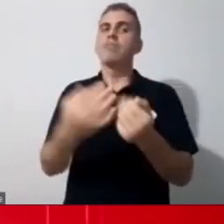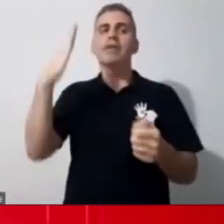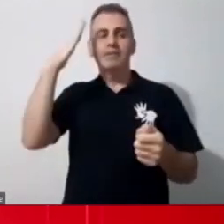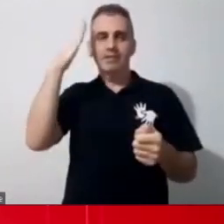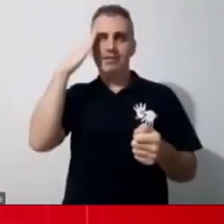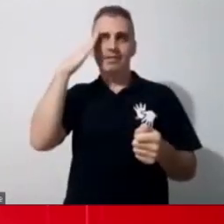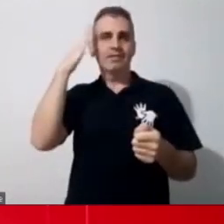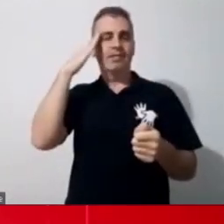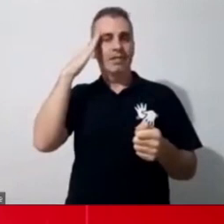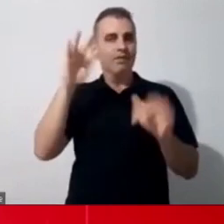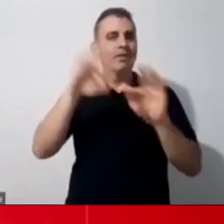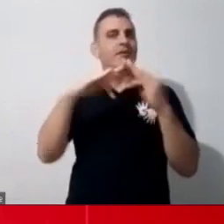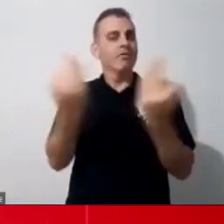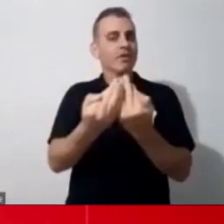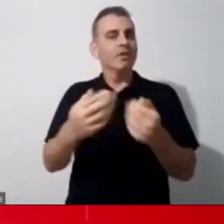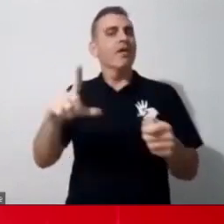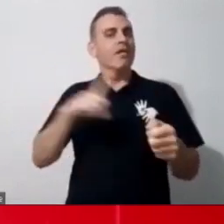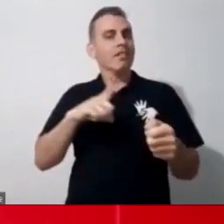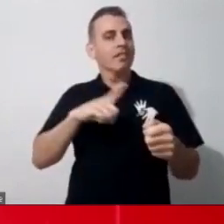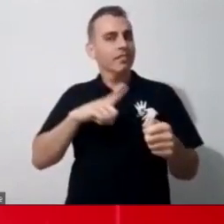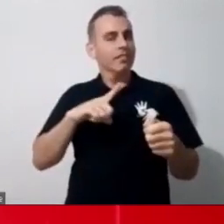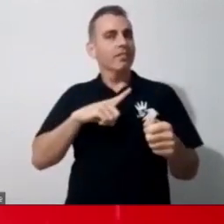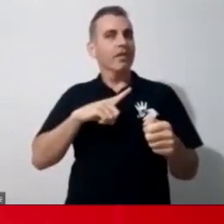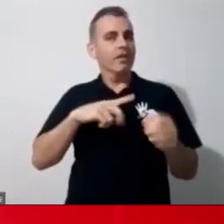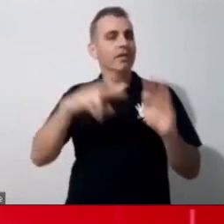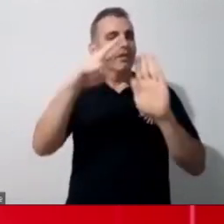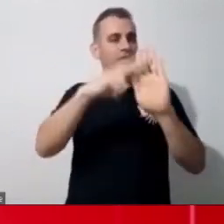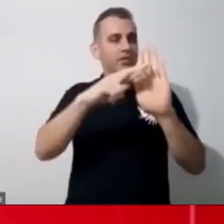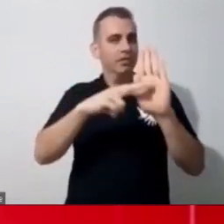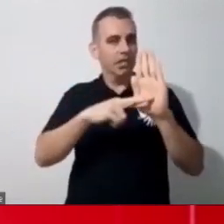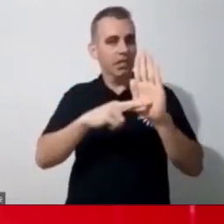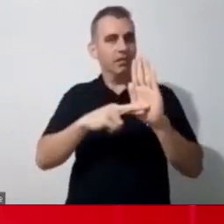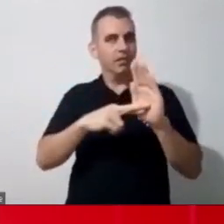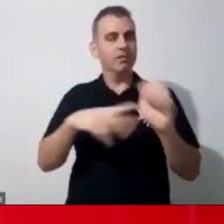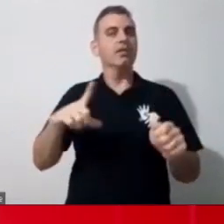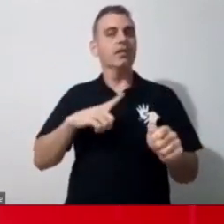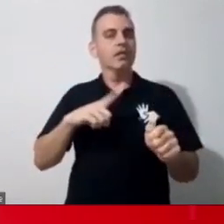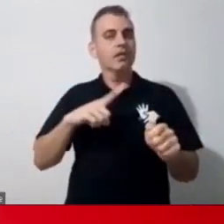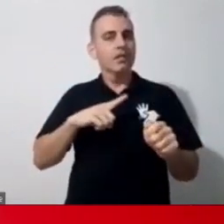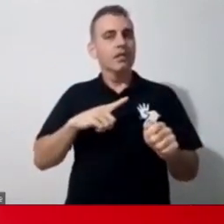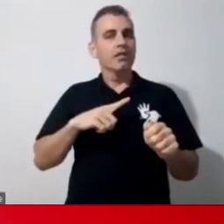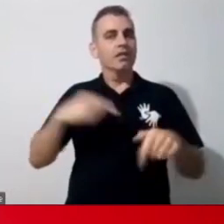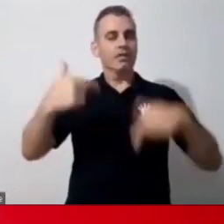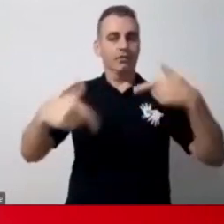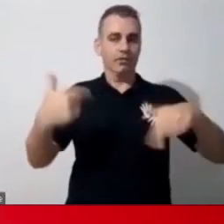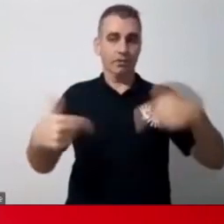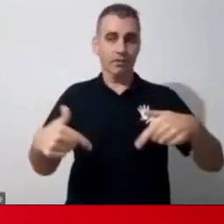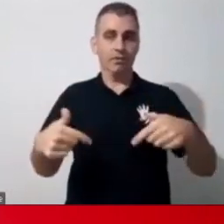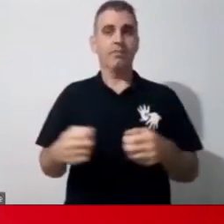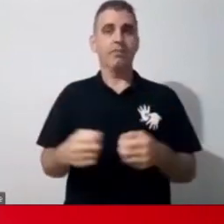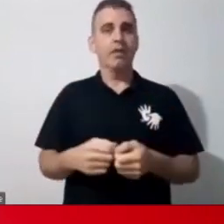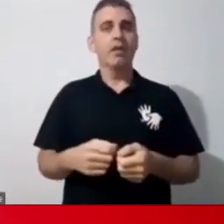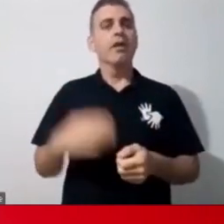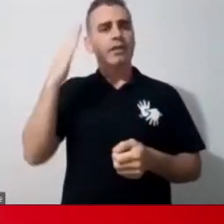cuidado, né? Porque ali, além da deficiência, existem N fatores, né?